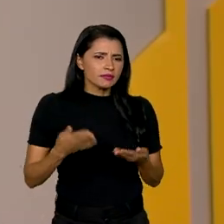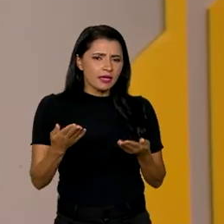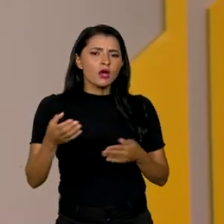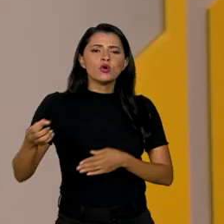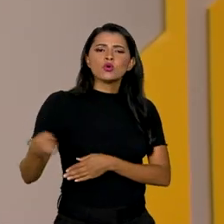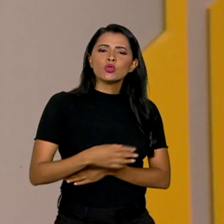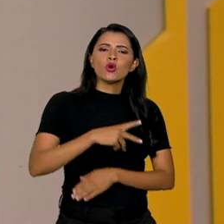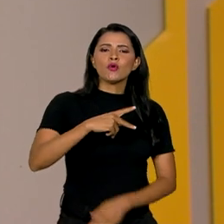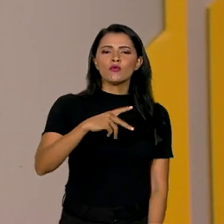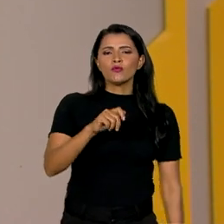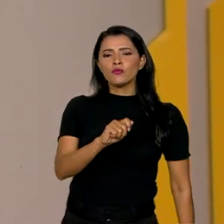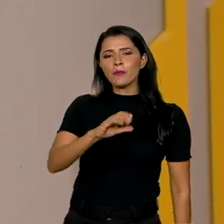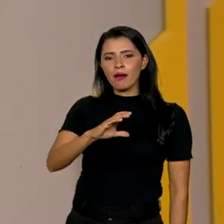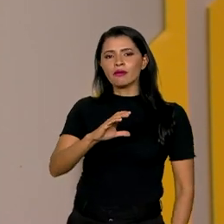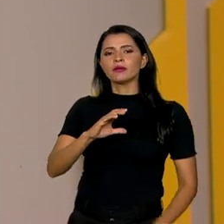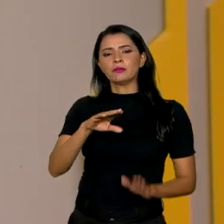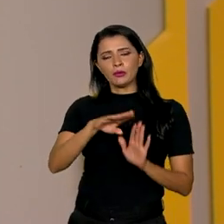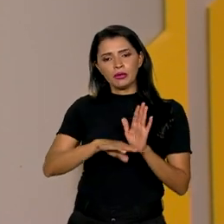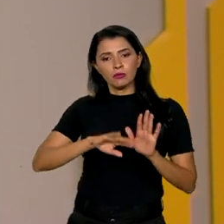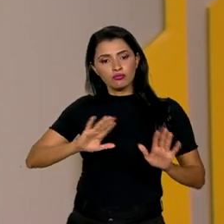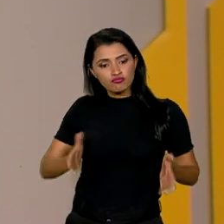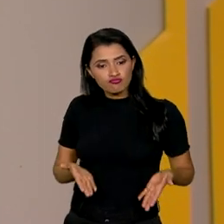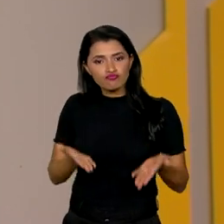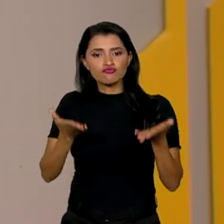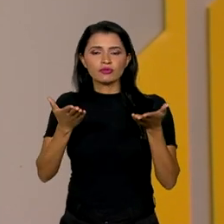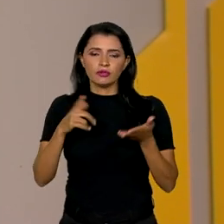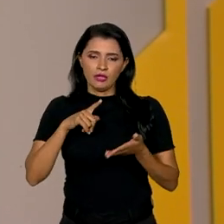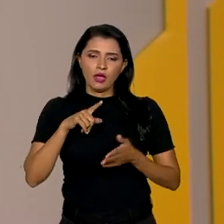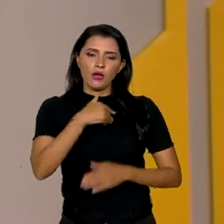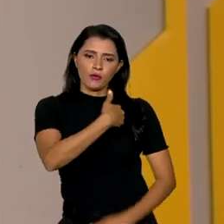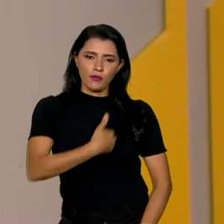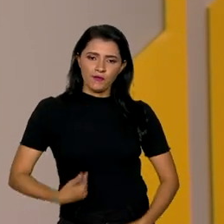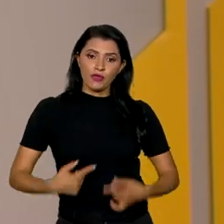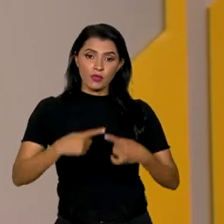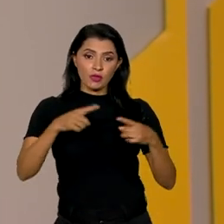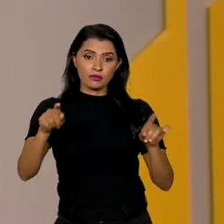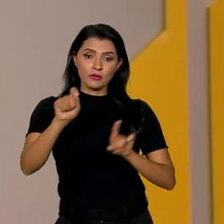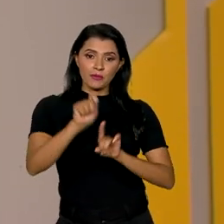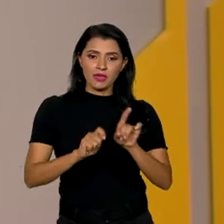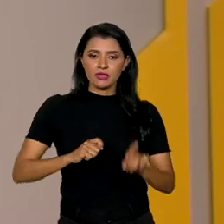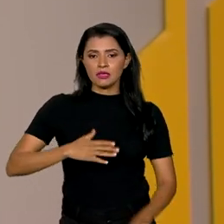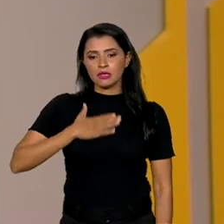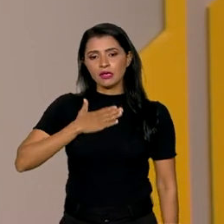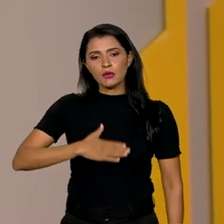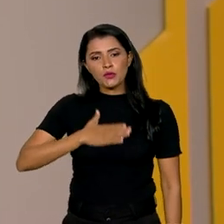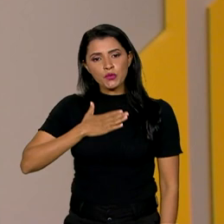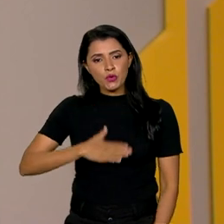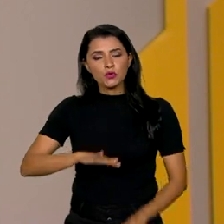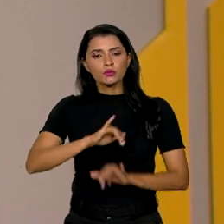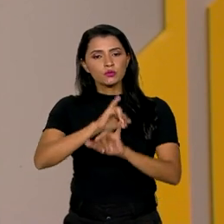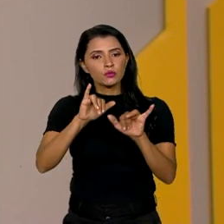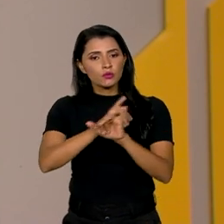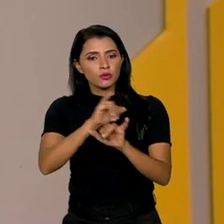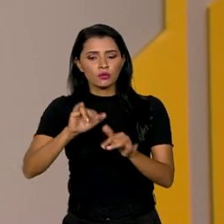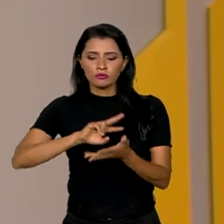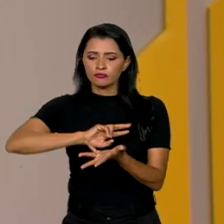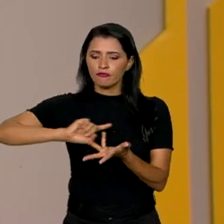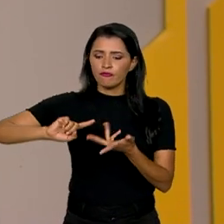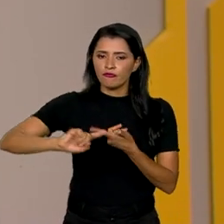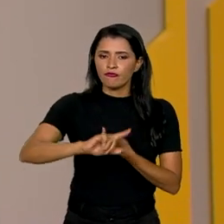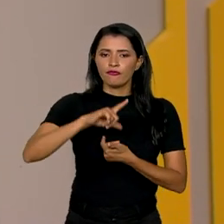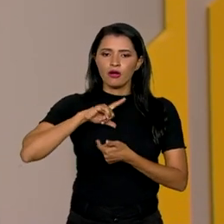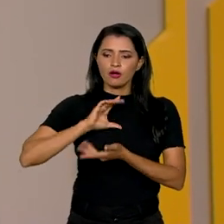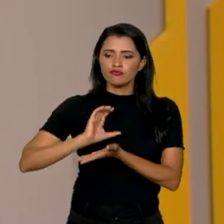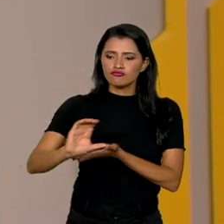novo PAC, o Programa de Aceleração do Crescimento. O governo lançou aí no mês de agosto, com o anúncio de vários investimentos,